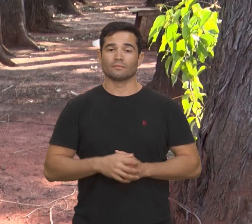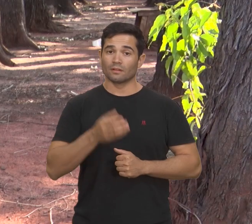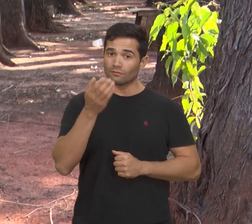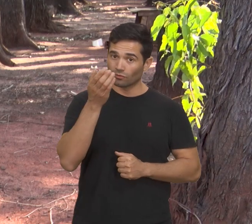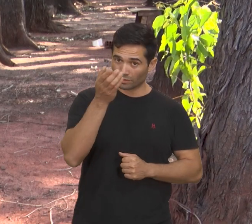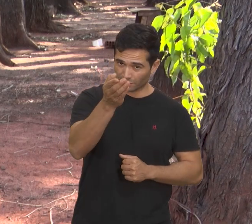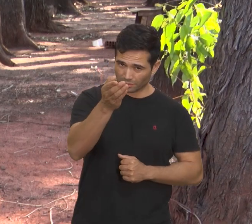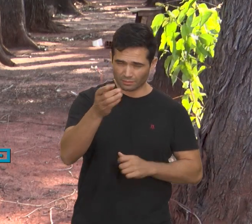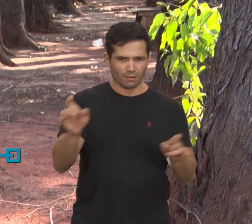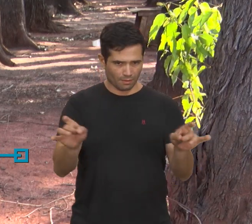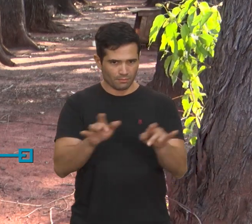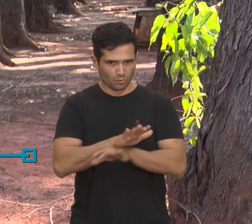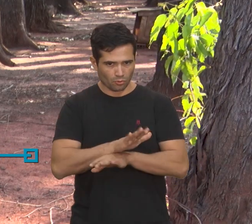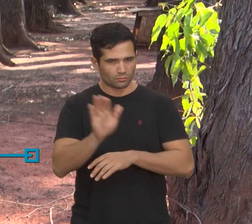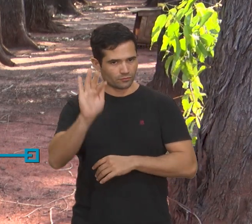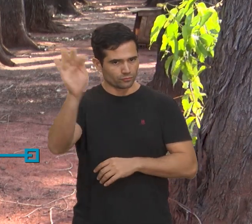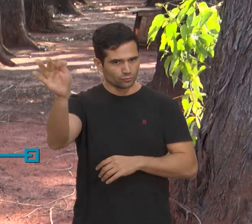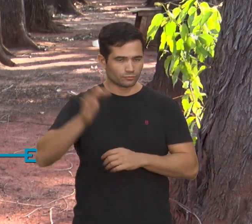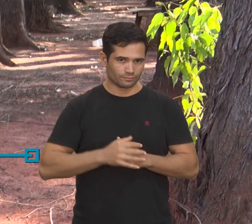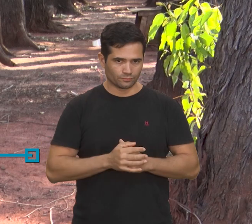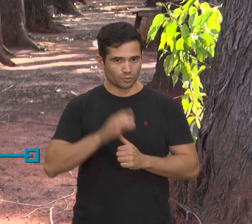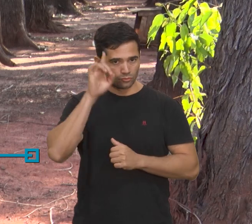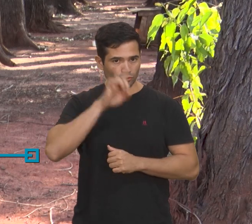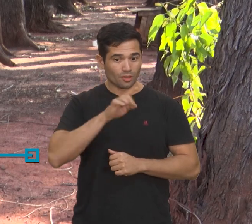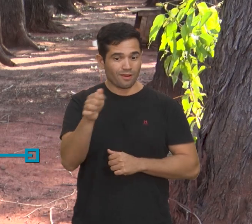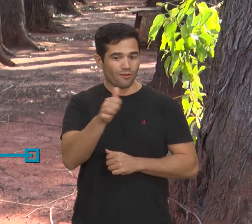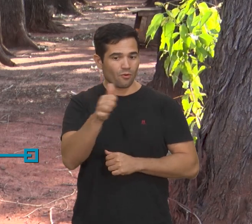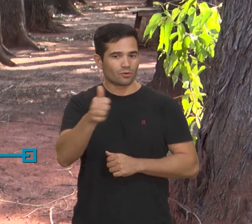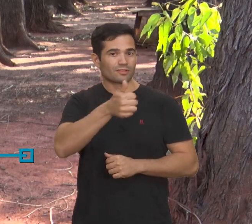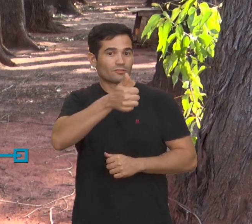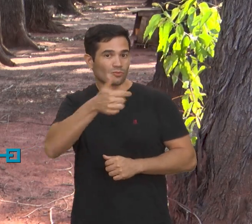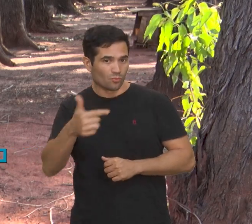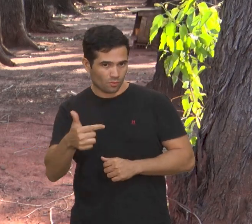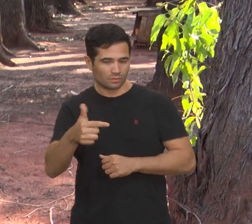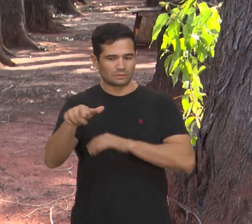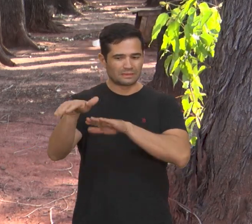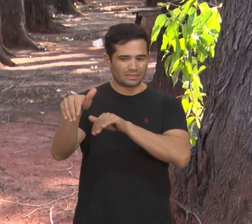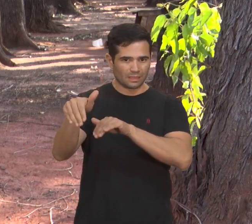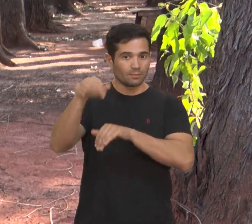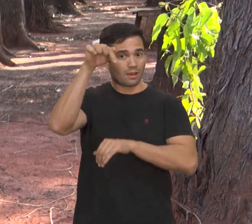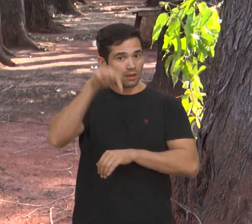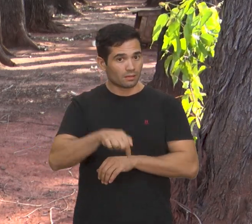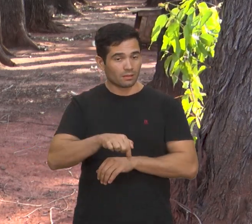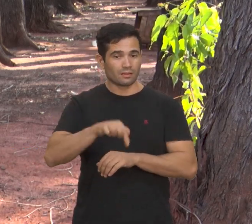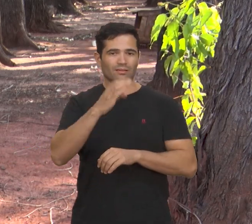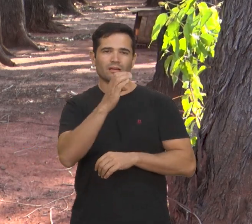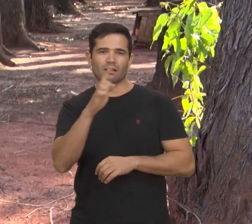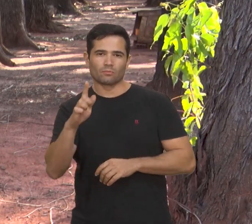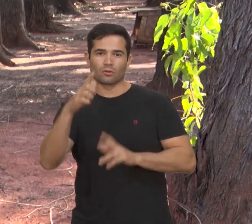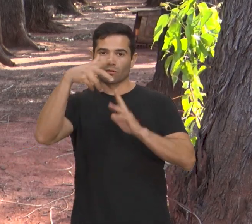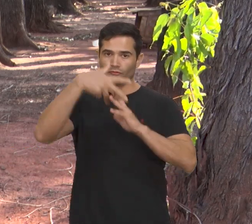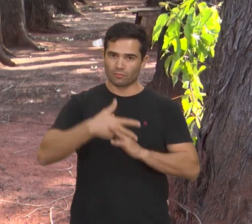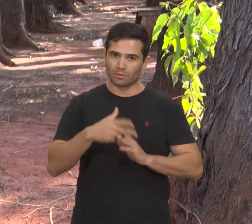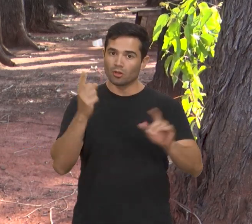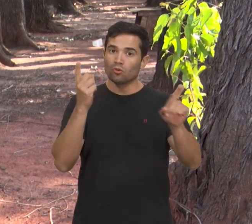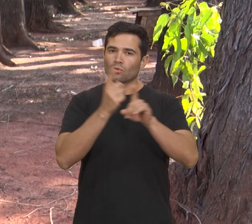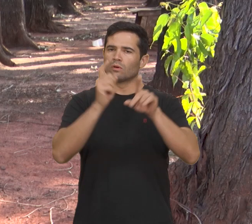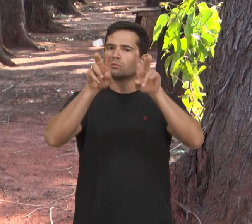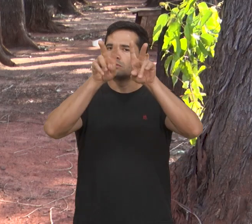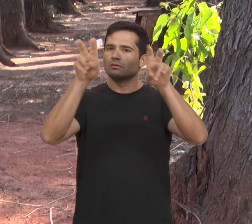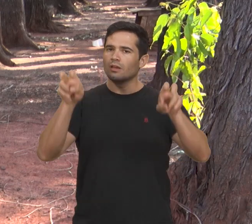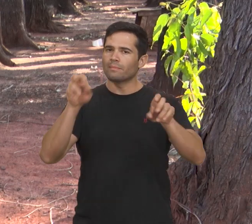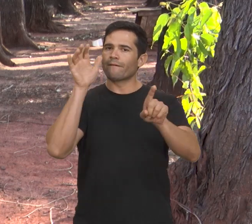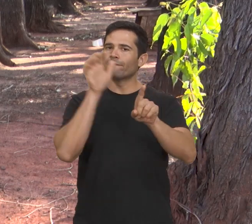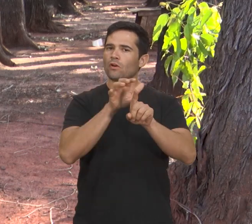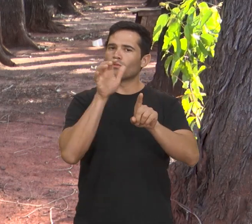Você está preparado para o futuro? Nos dias 11 e 12 de setembro, a cidade universitária recebe o encontro com o tema